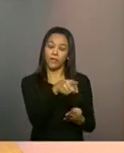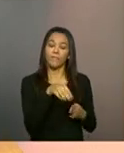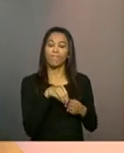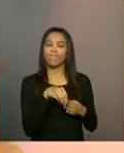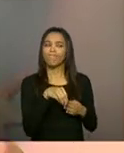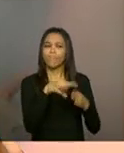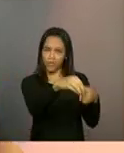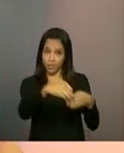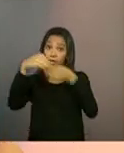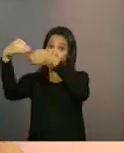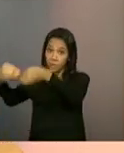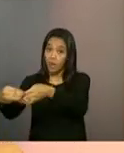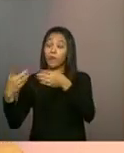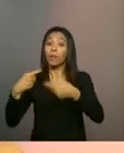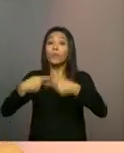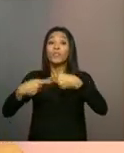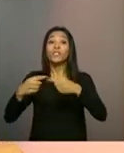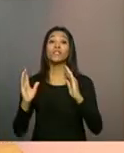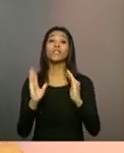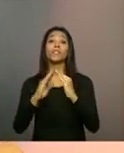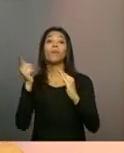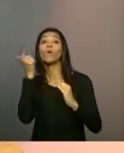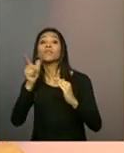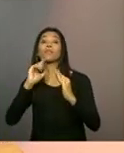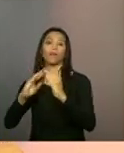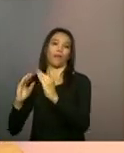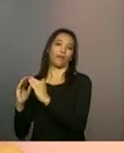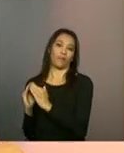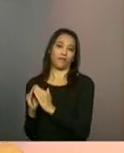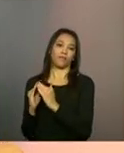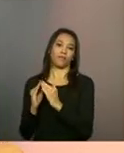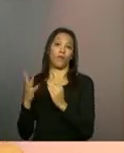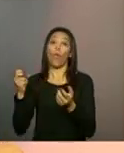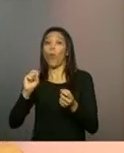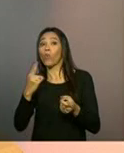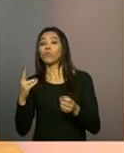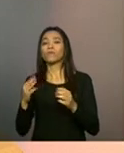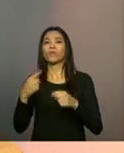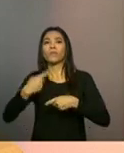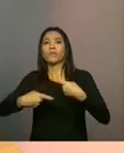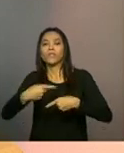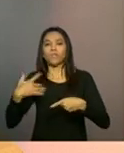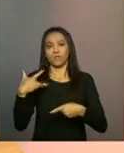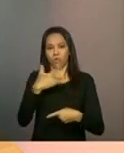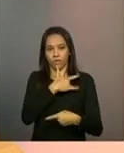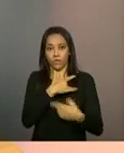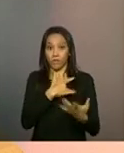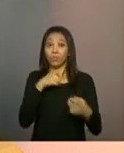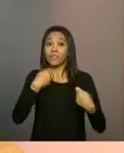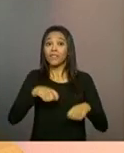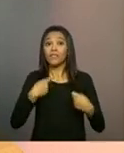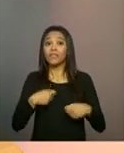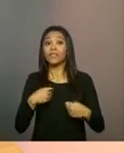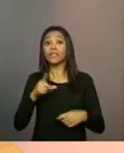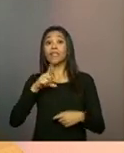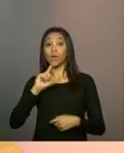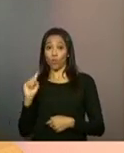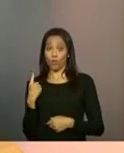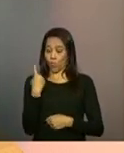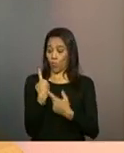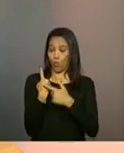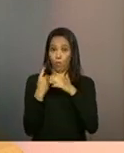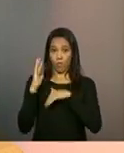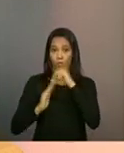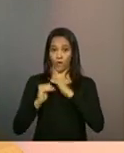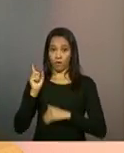para a política de habitação ou para a saúde. A ideia é o encaminhamento, ele seja acompanhado pelo técnico que encaminhou. É